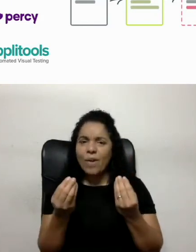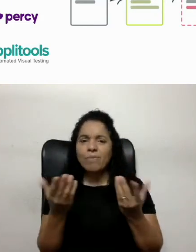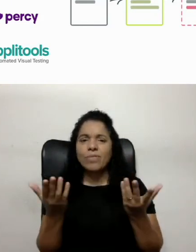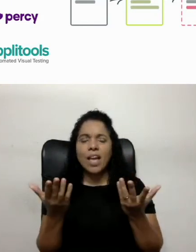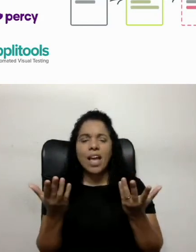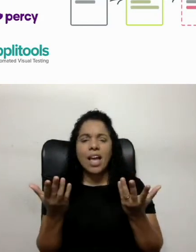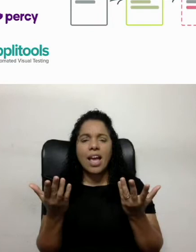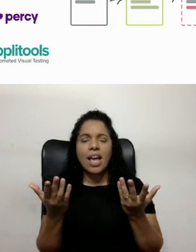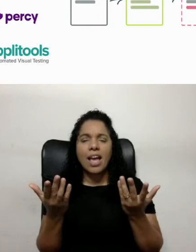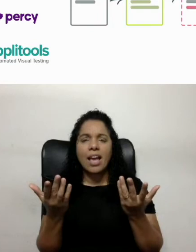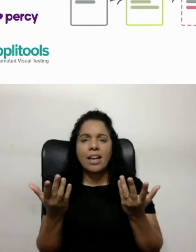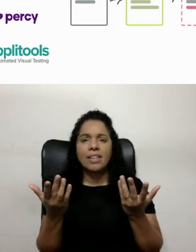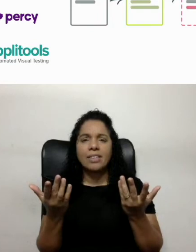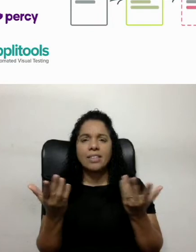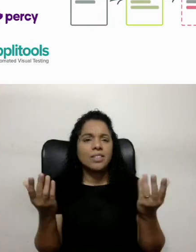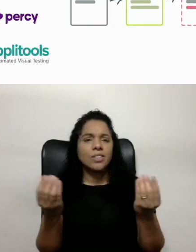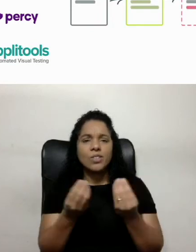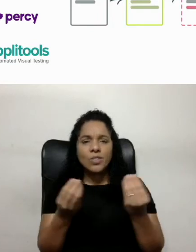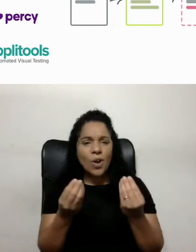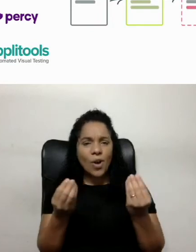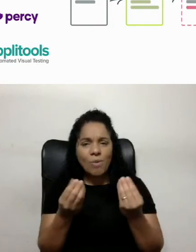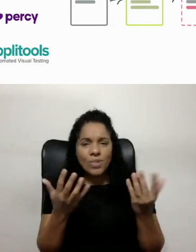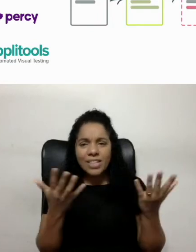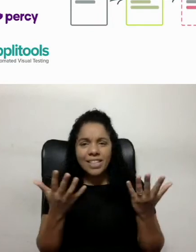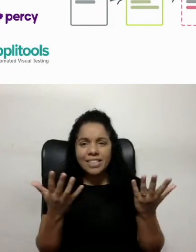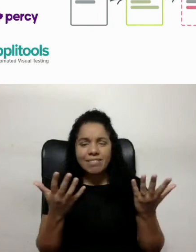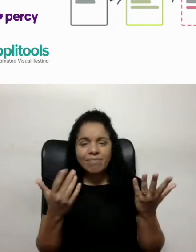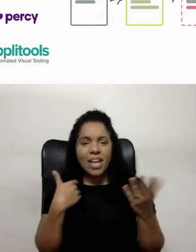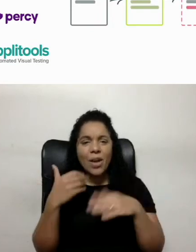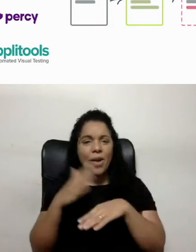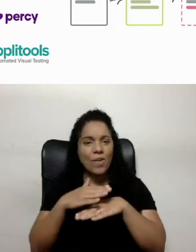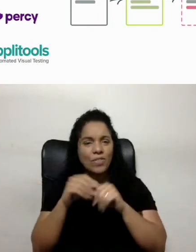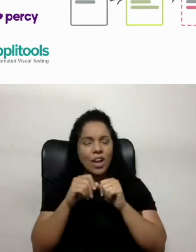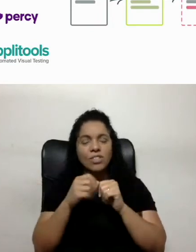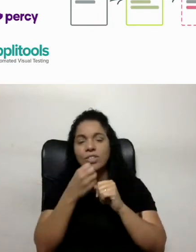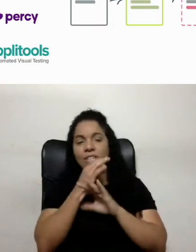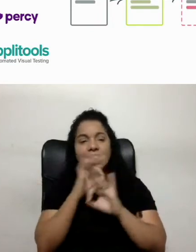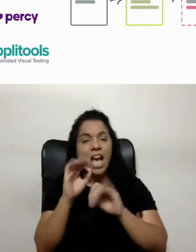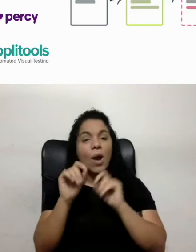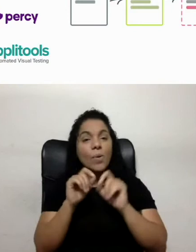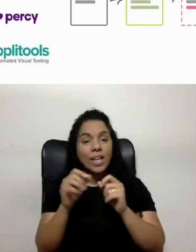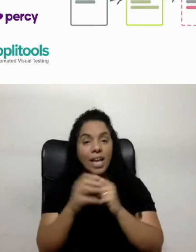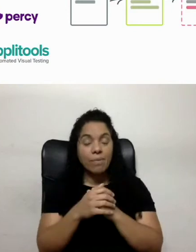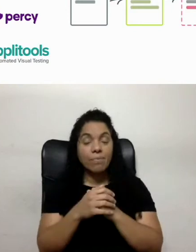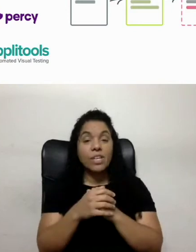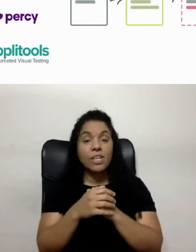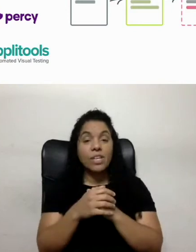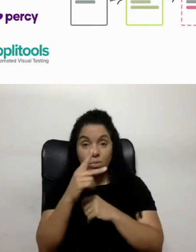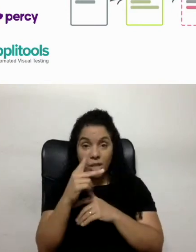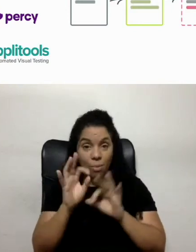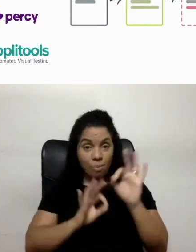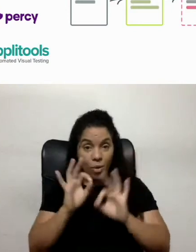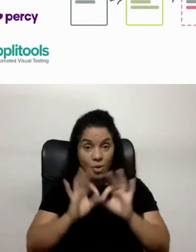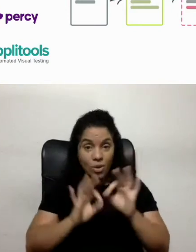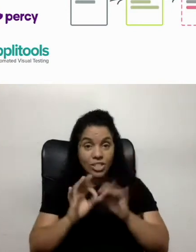então, como é que eu faço, assim, o que seria ideal? Para o seu projeto, seria